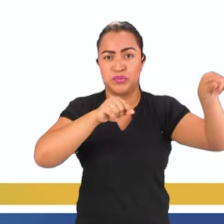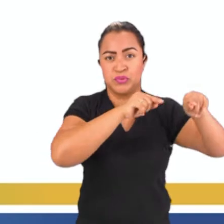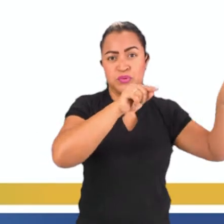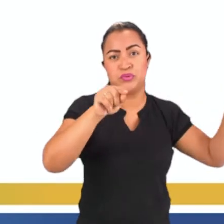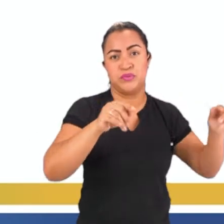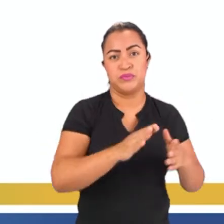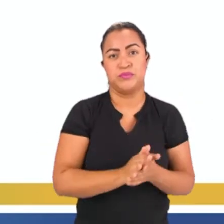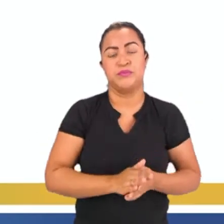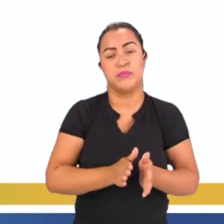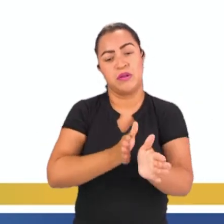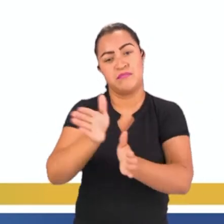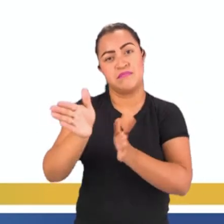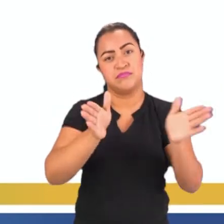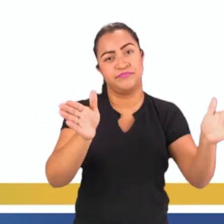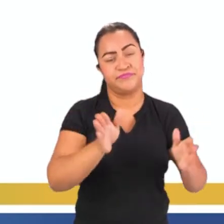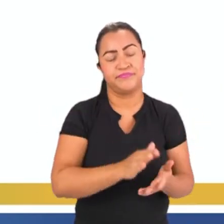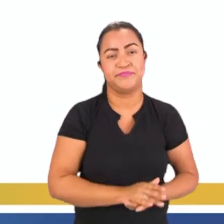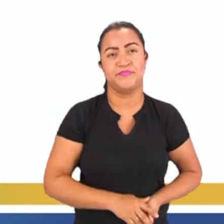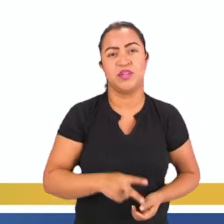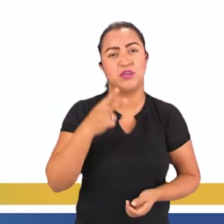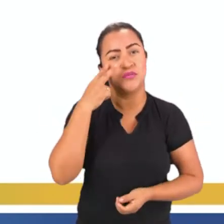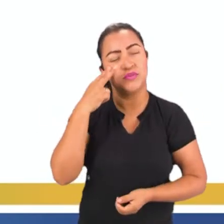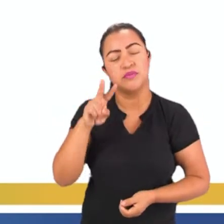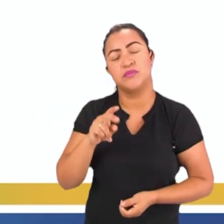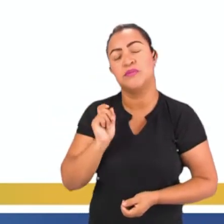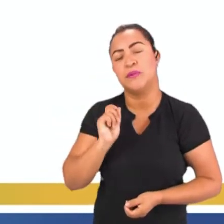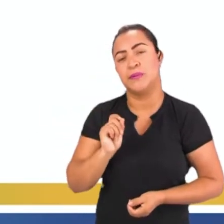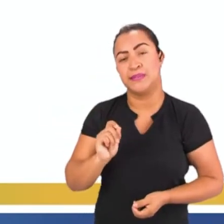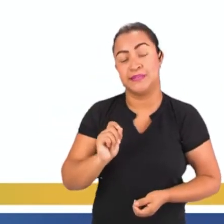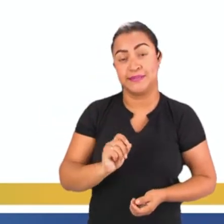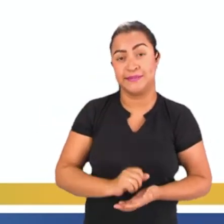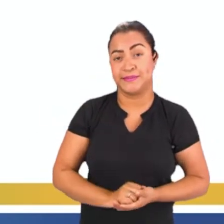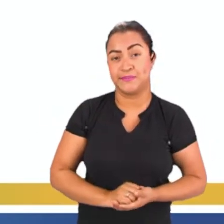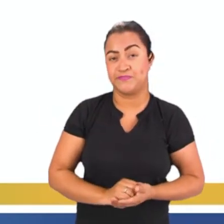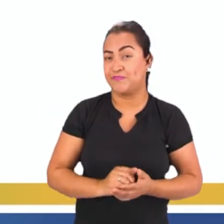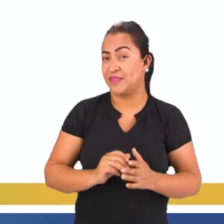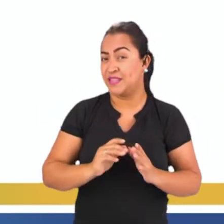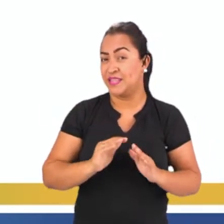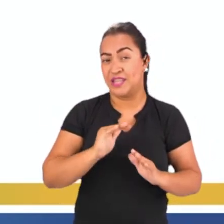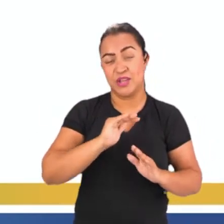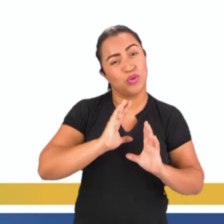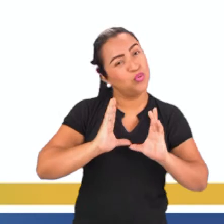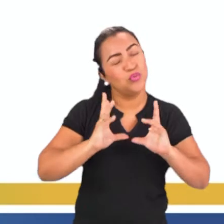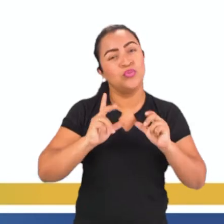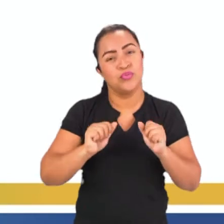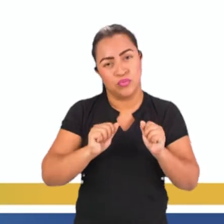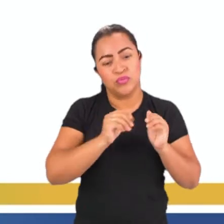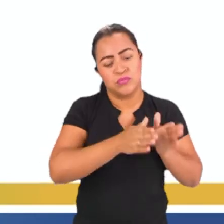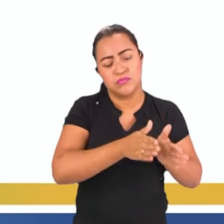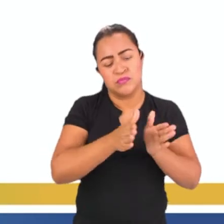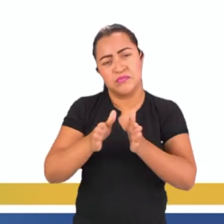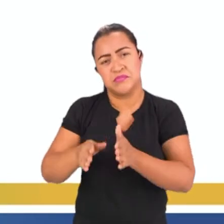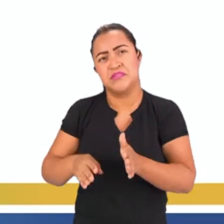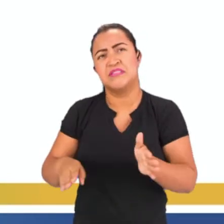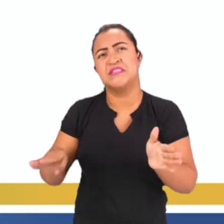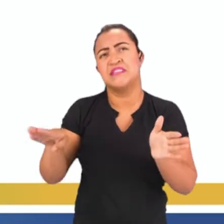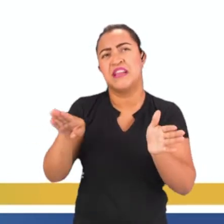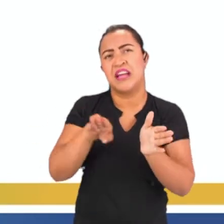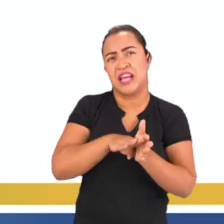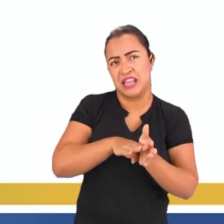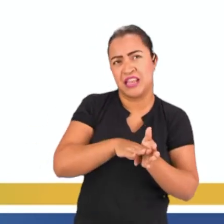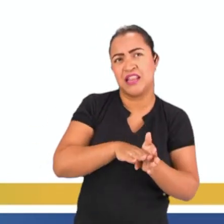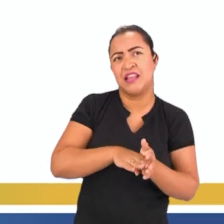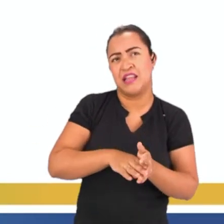de distribuição. Então vocês estão vendo aí, né? Que todo esse processo, até chegar ali à numeração, 4 linhas de